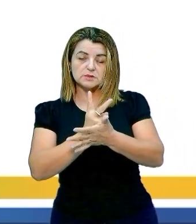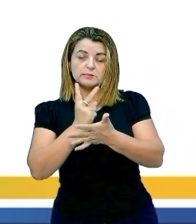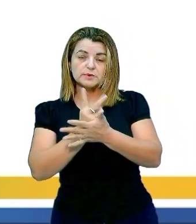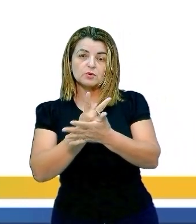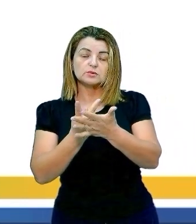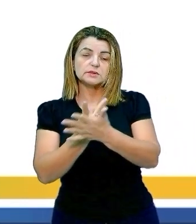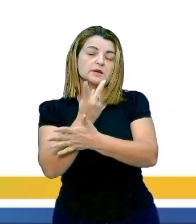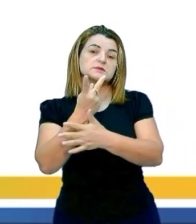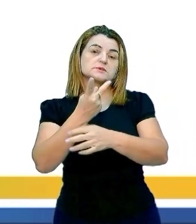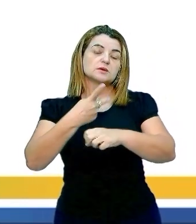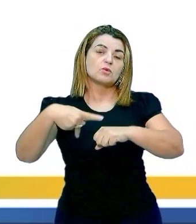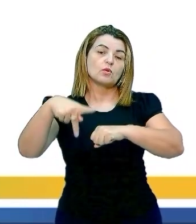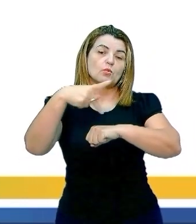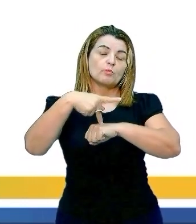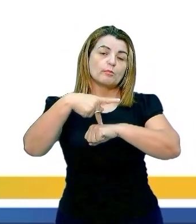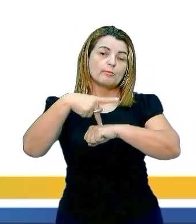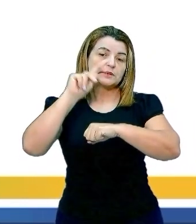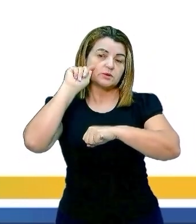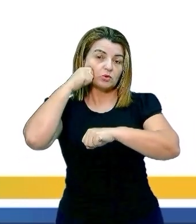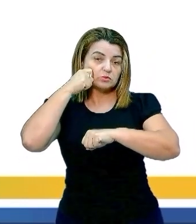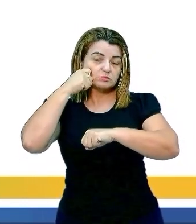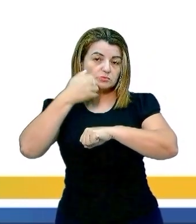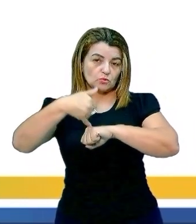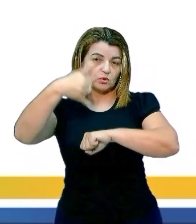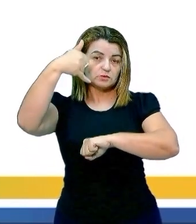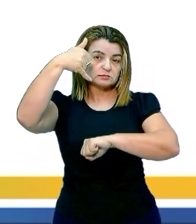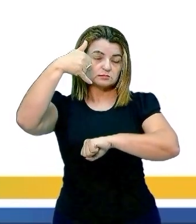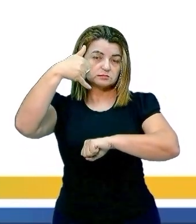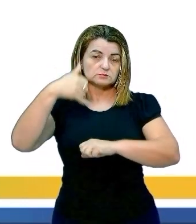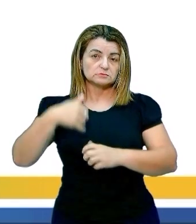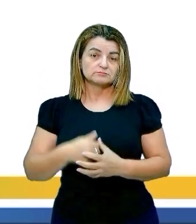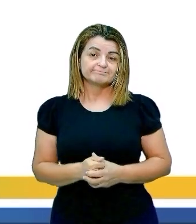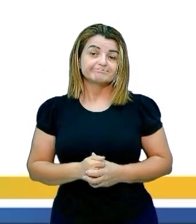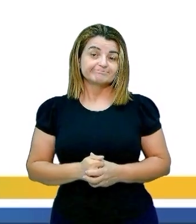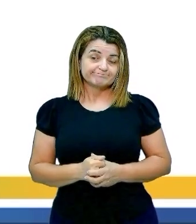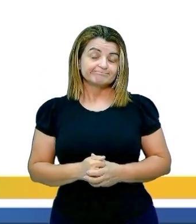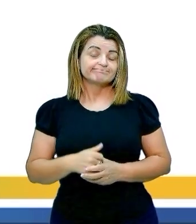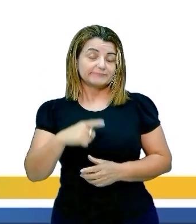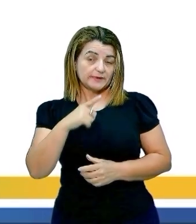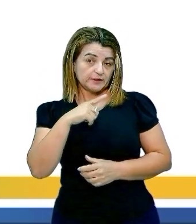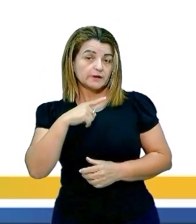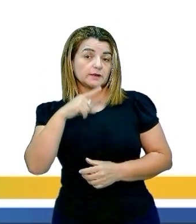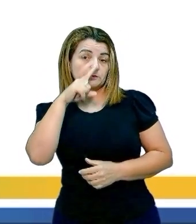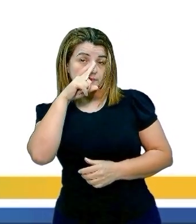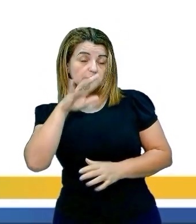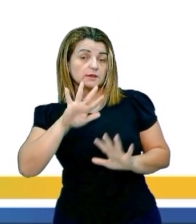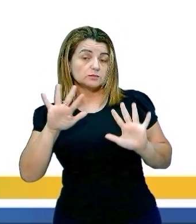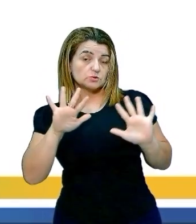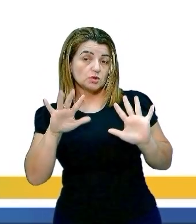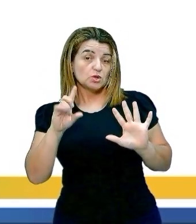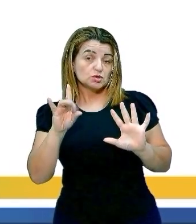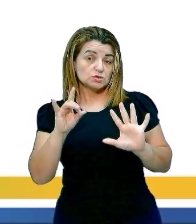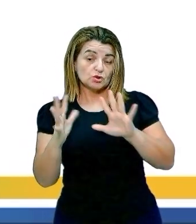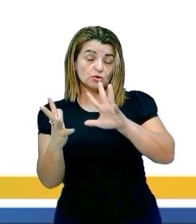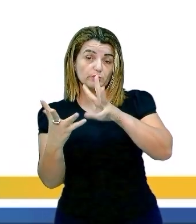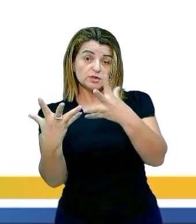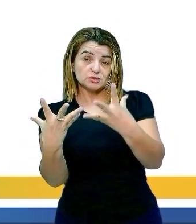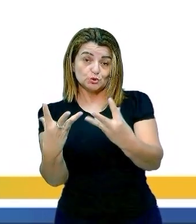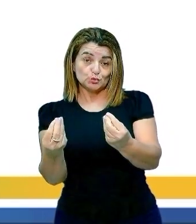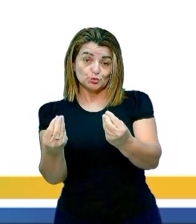o petróleo, há riscos também. Só que o ambiente consegue se